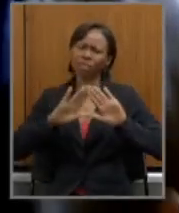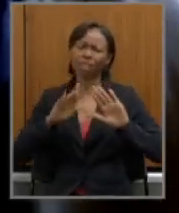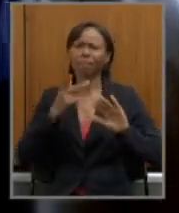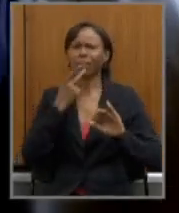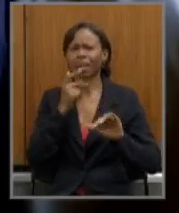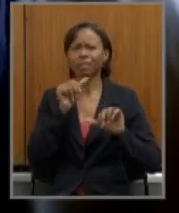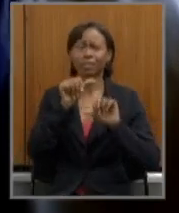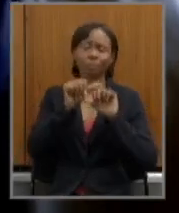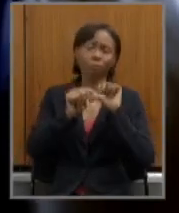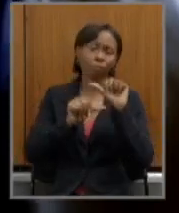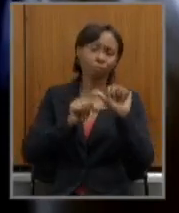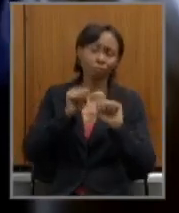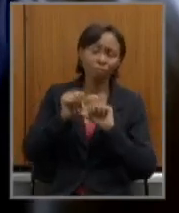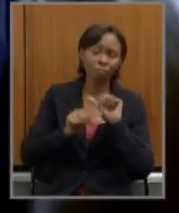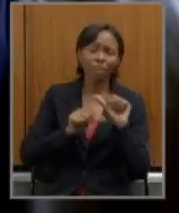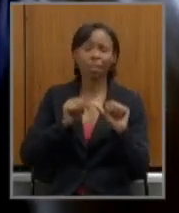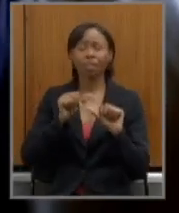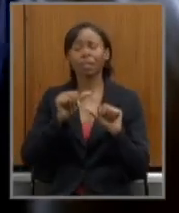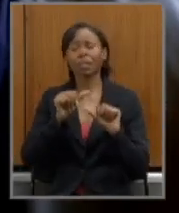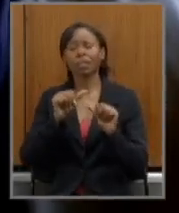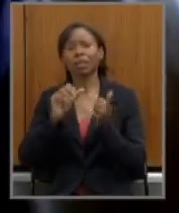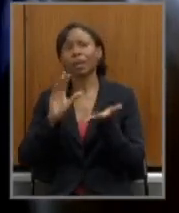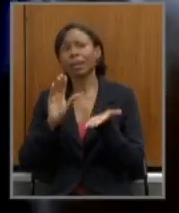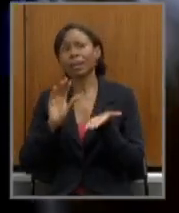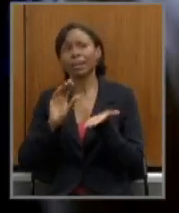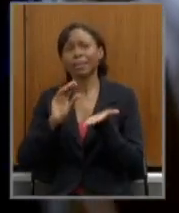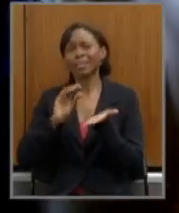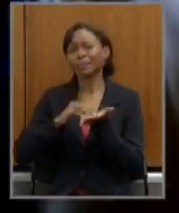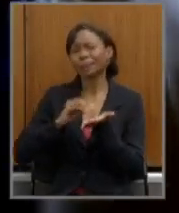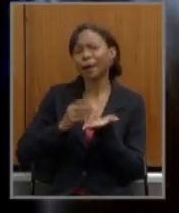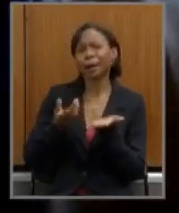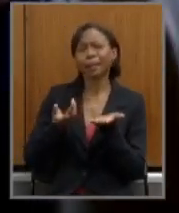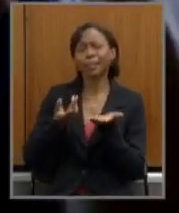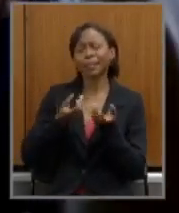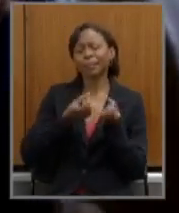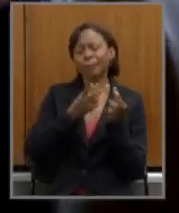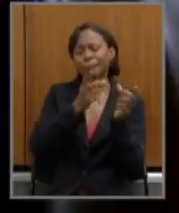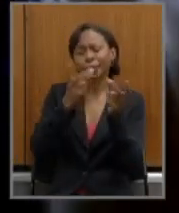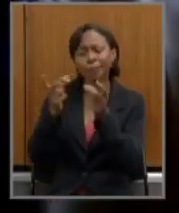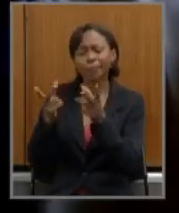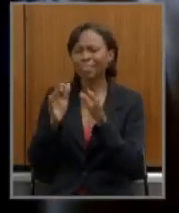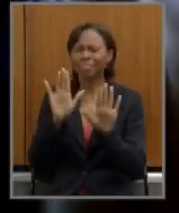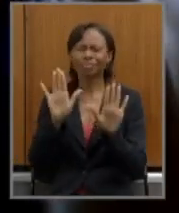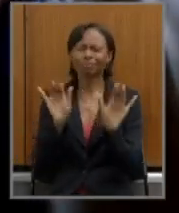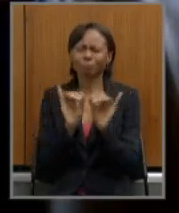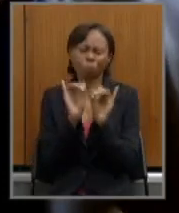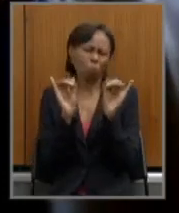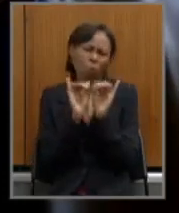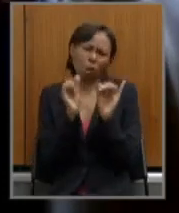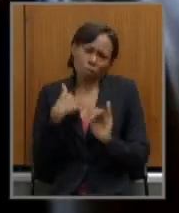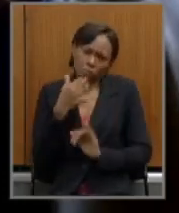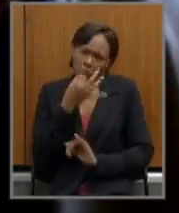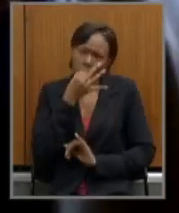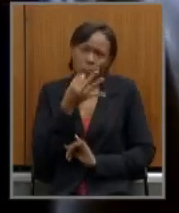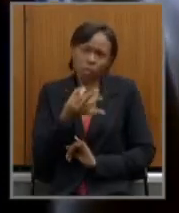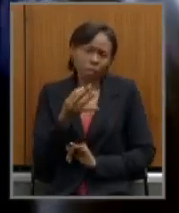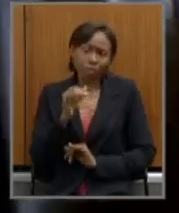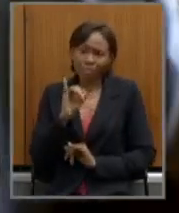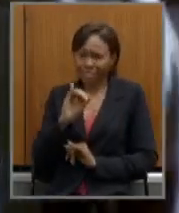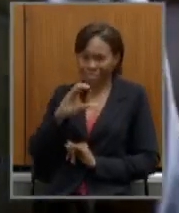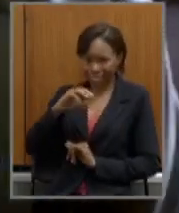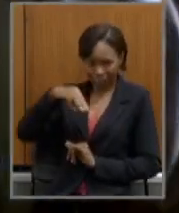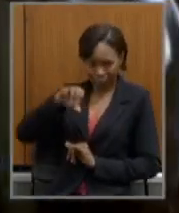mudar a isenção das exportações que é uma bobagem na minha opinião nós não podemos fazer o ICMS